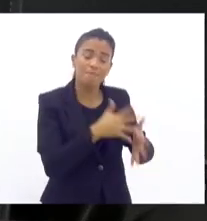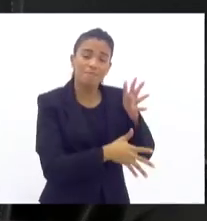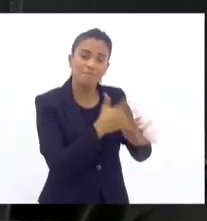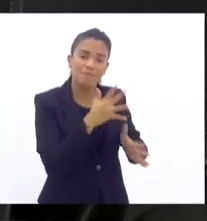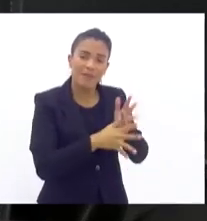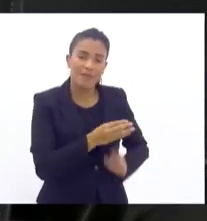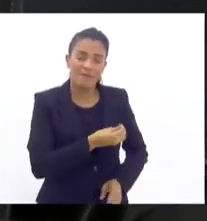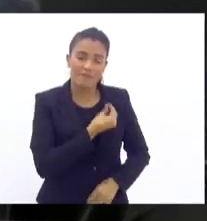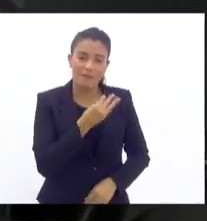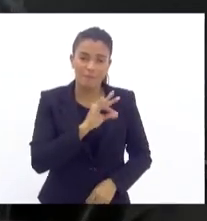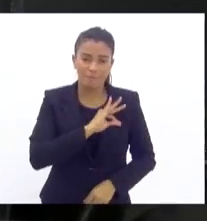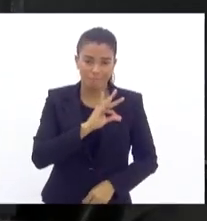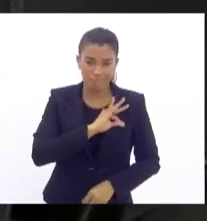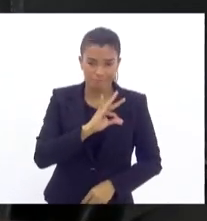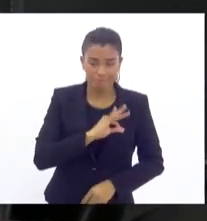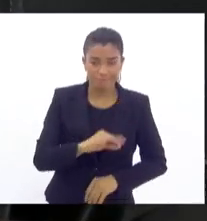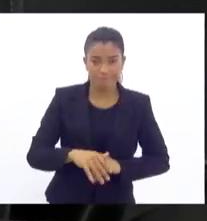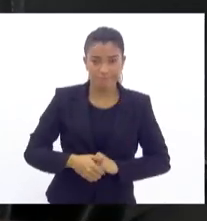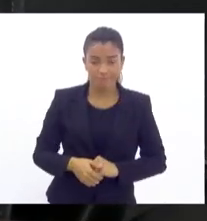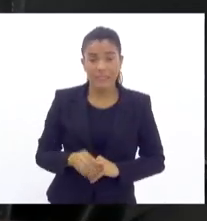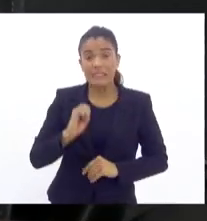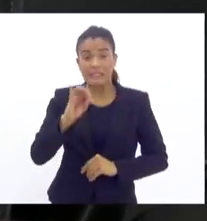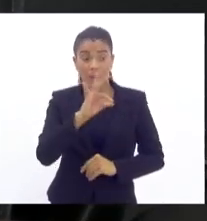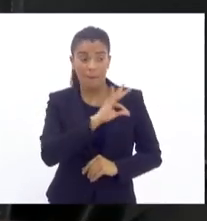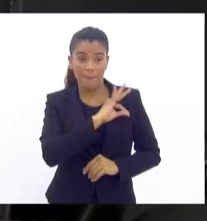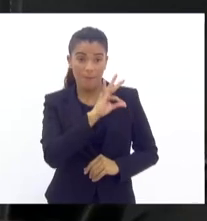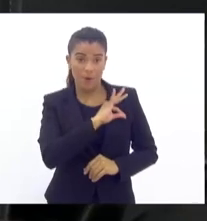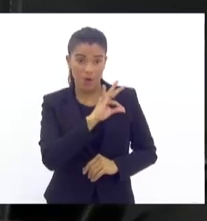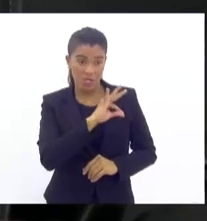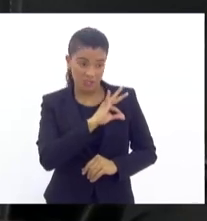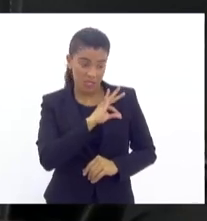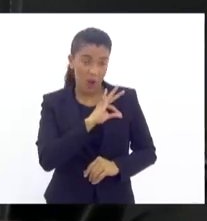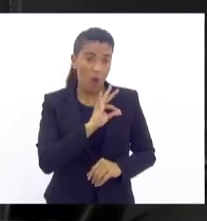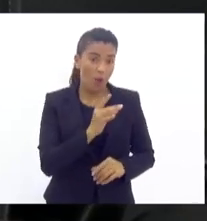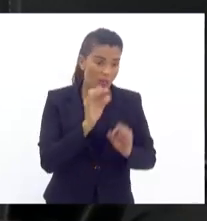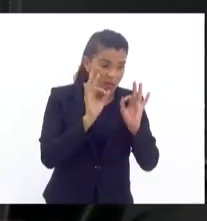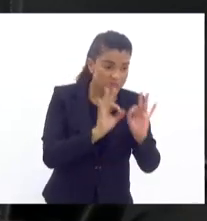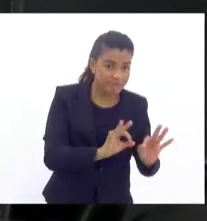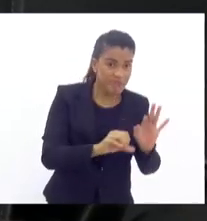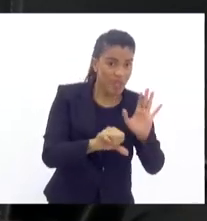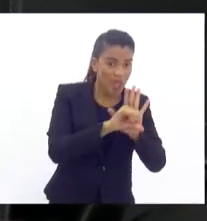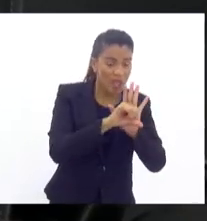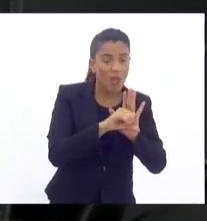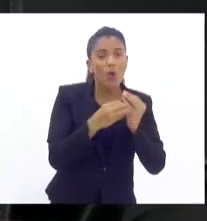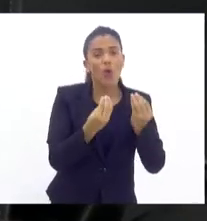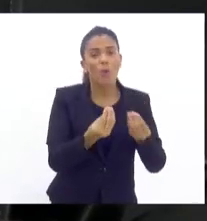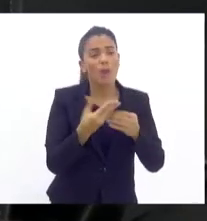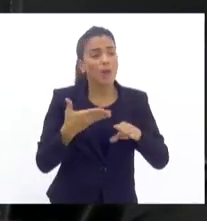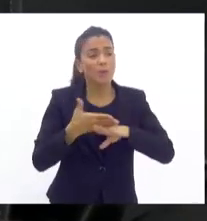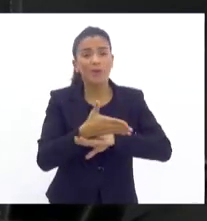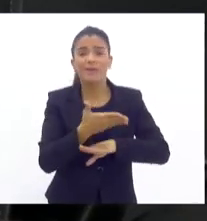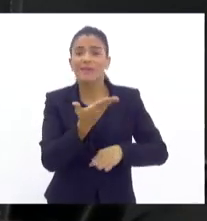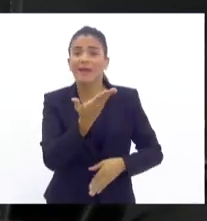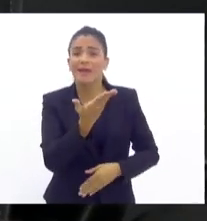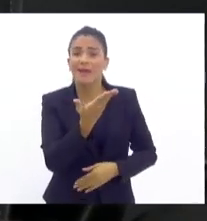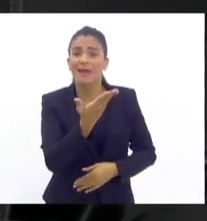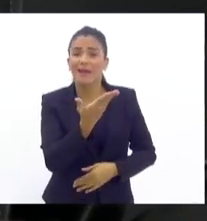Que nem saiu, vamos apurar se o policial realmente prevaricou. Prevaricou como? Se ele não pode adentrar?